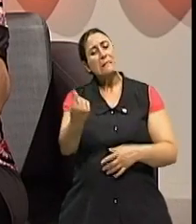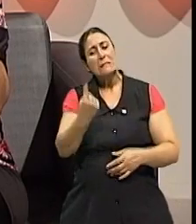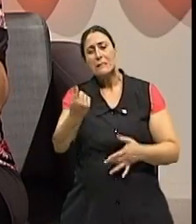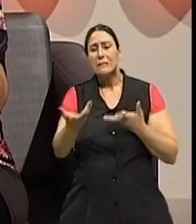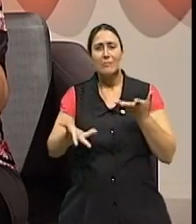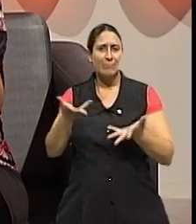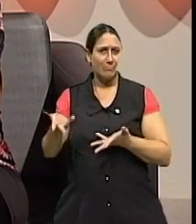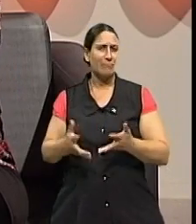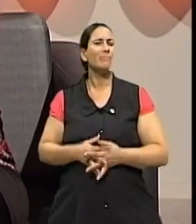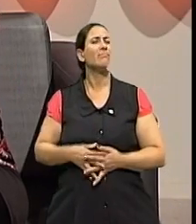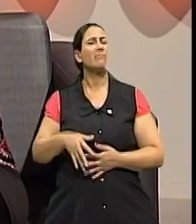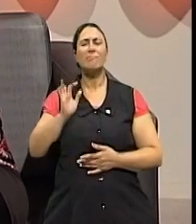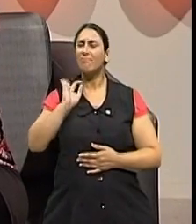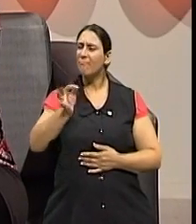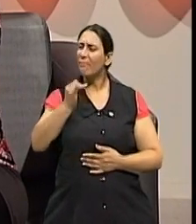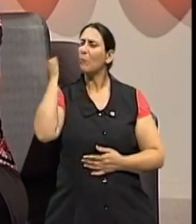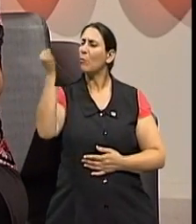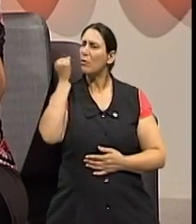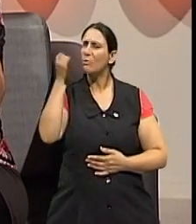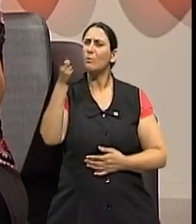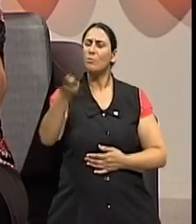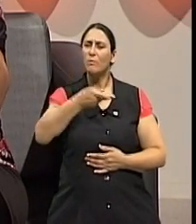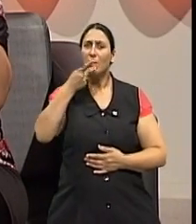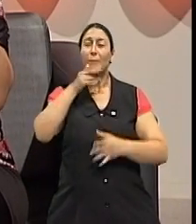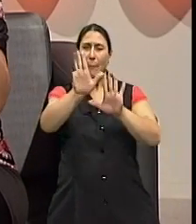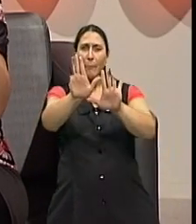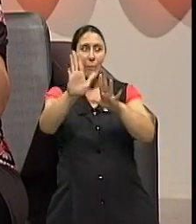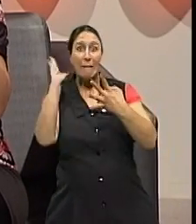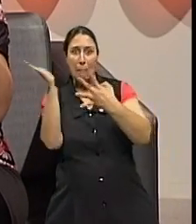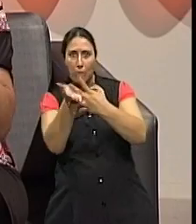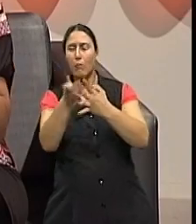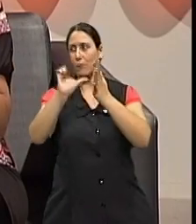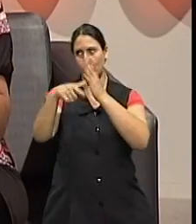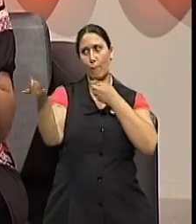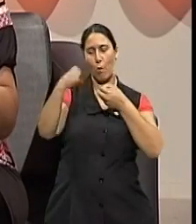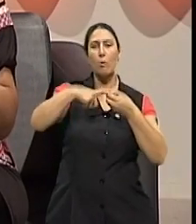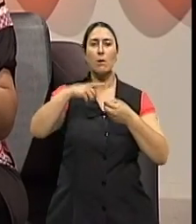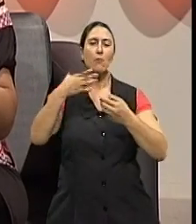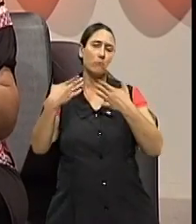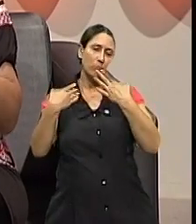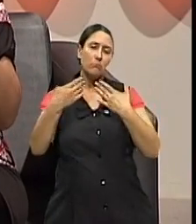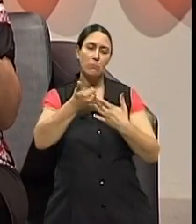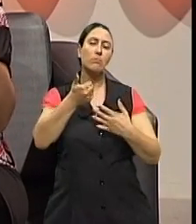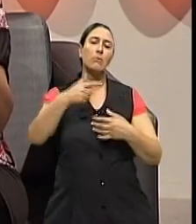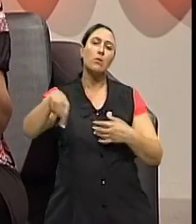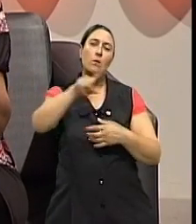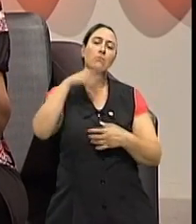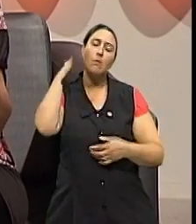é excelente essa colocação do doutor. Eu vou ficar aí. A gente vai em um pequeno intervalo e já volta para a gente saber da